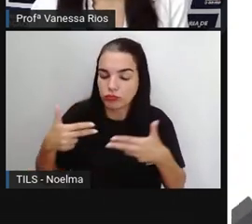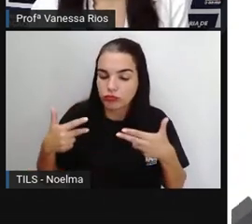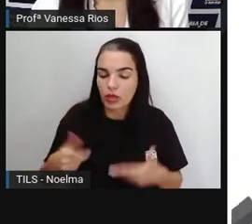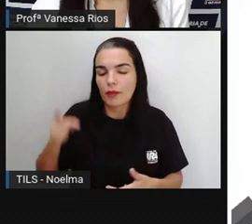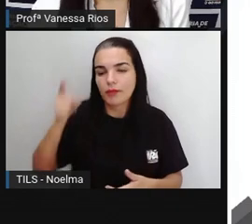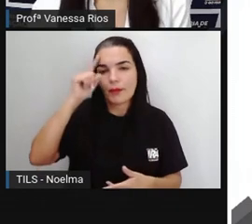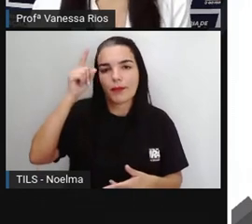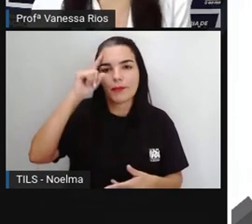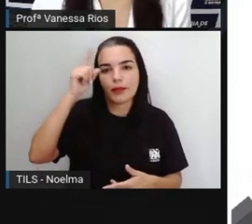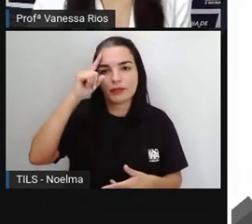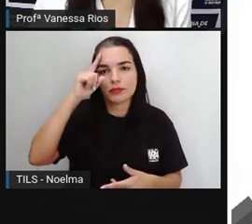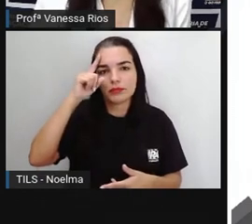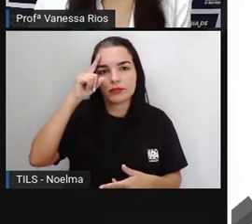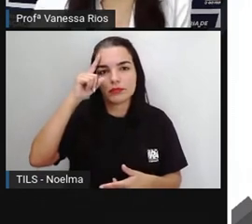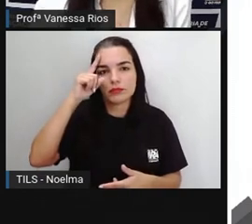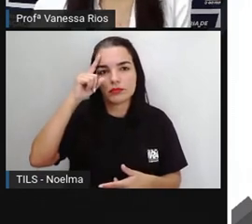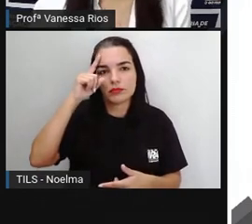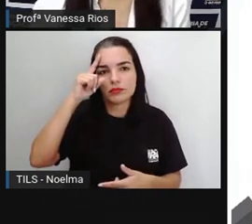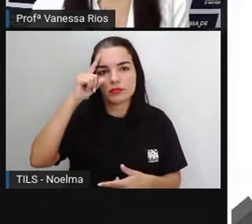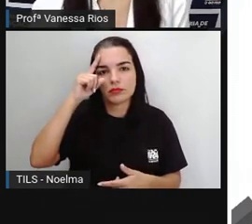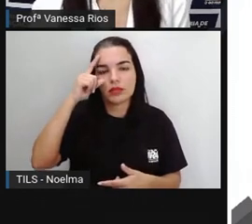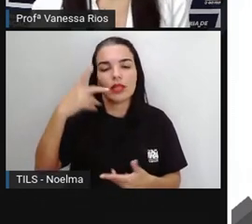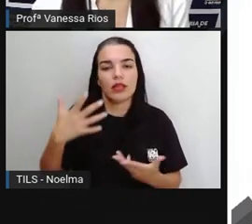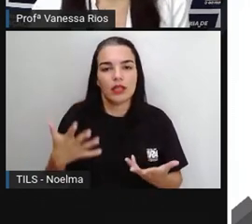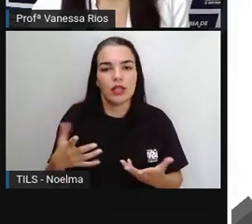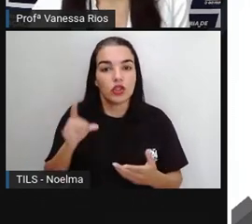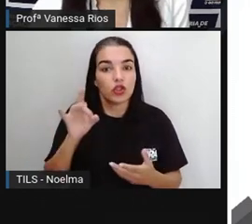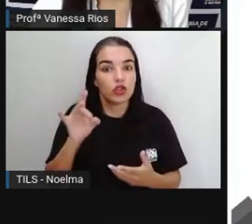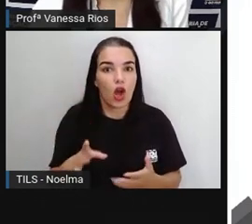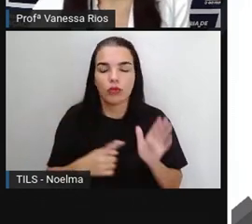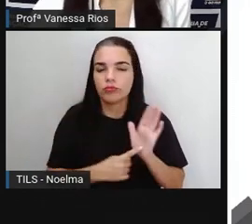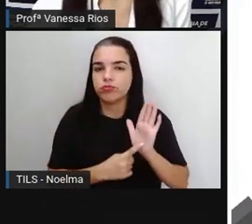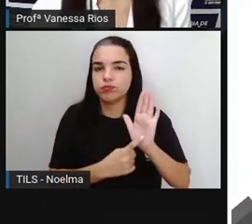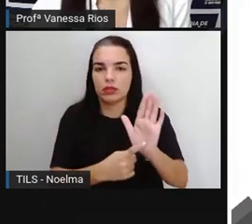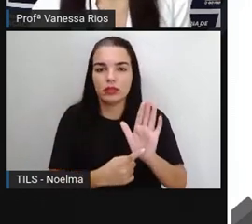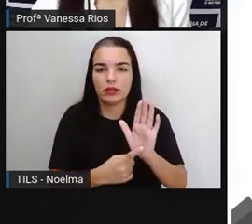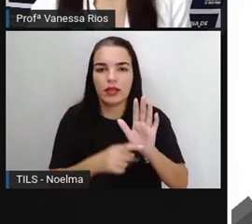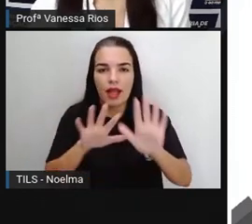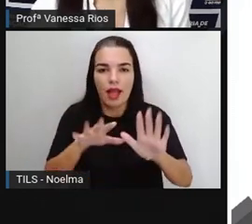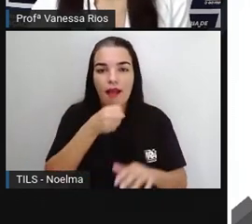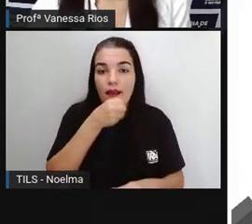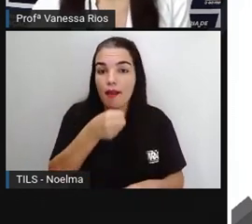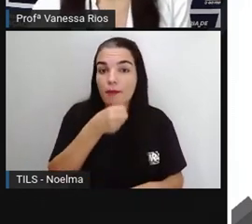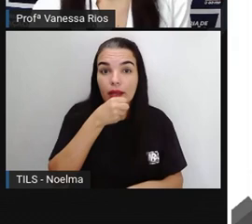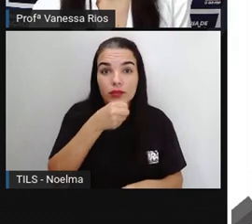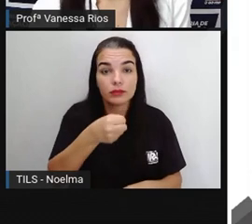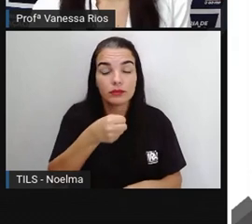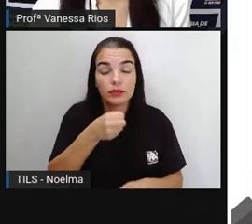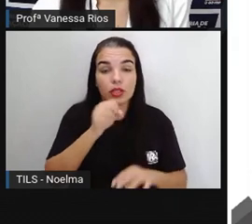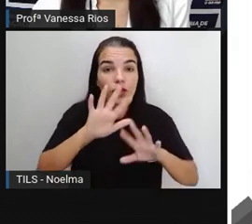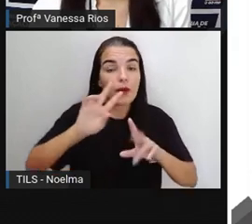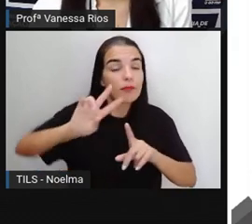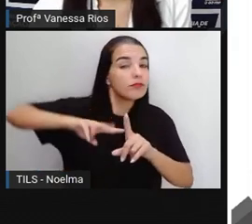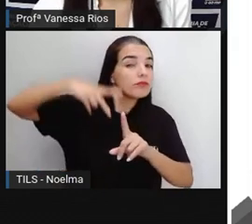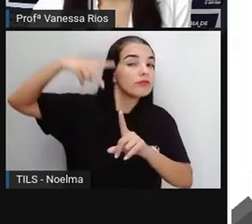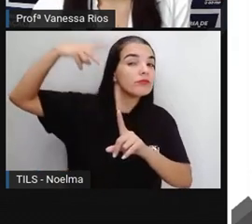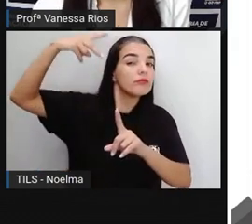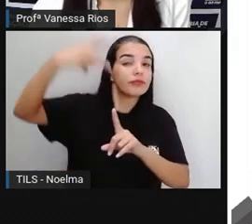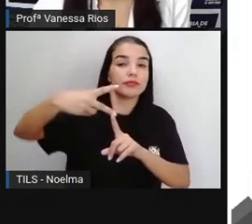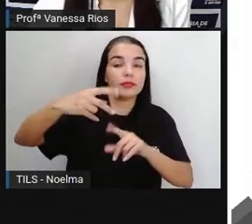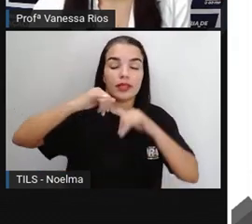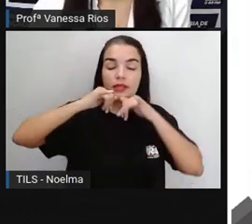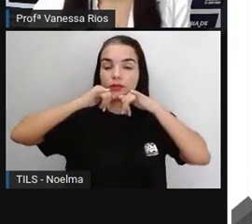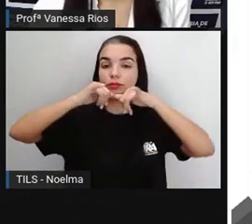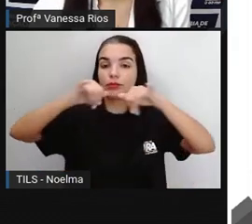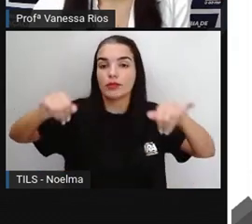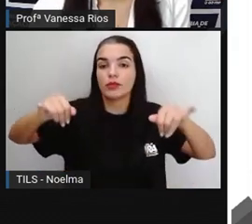cotidiano, fatos relevantes, fatos de destaque. A reportagem extrapola os limites da notícia,